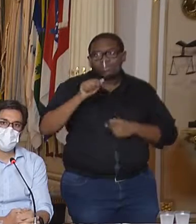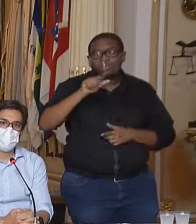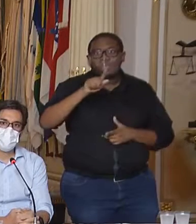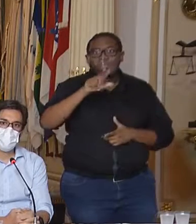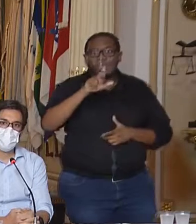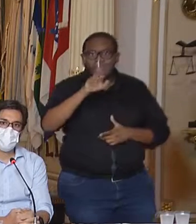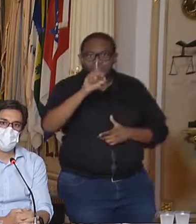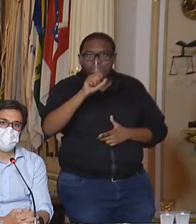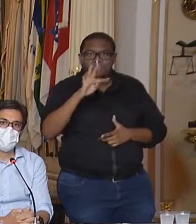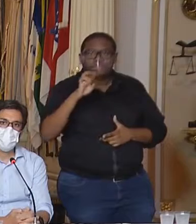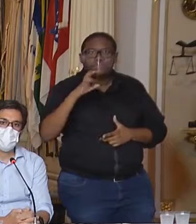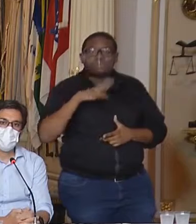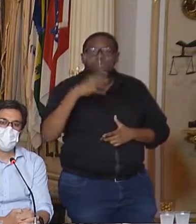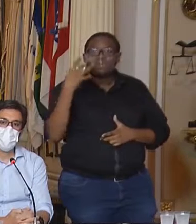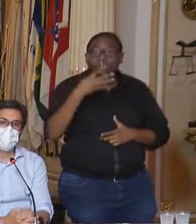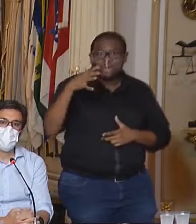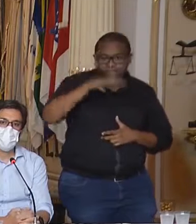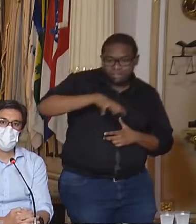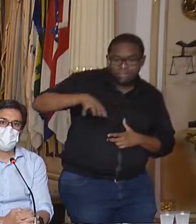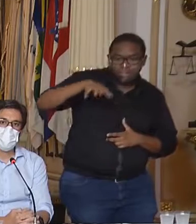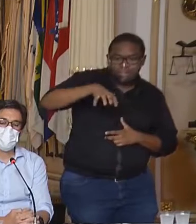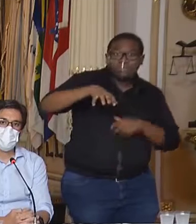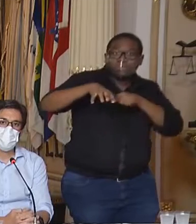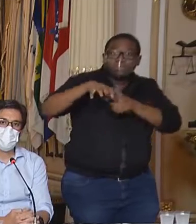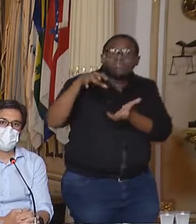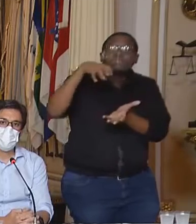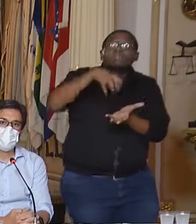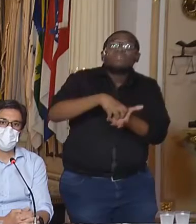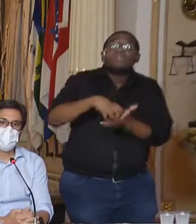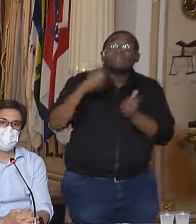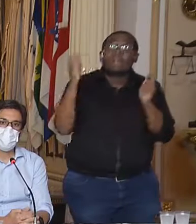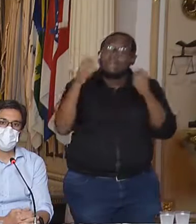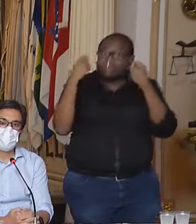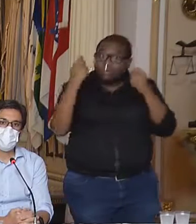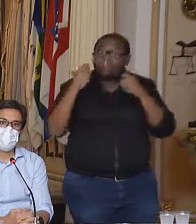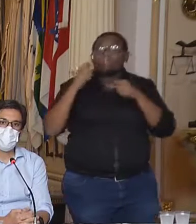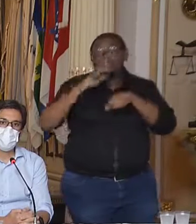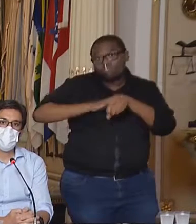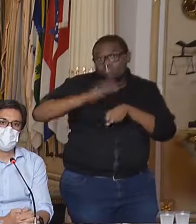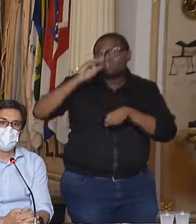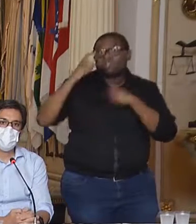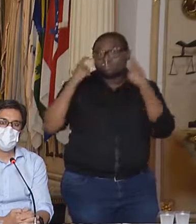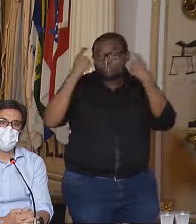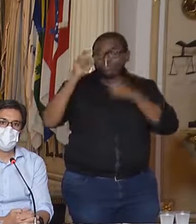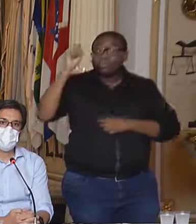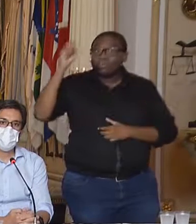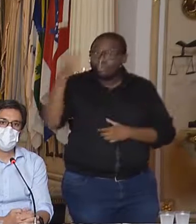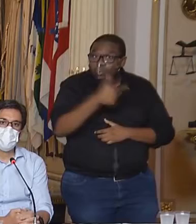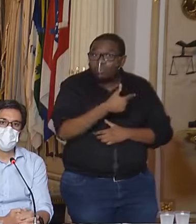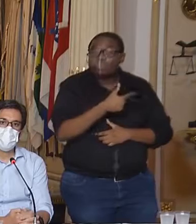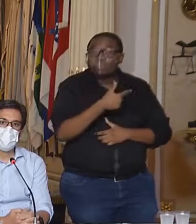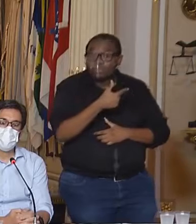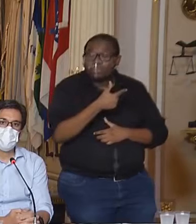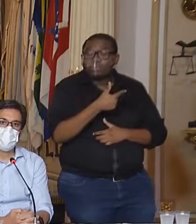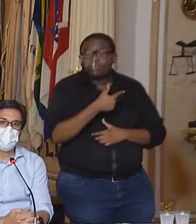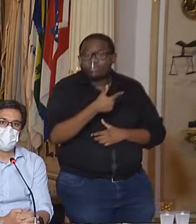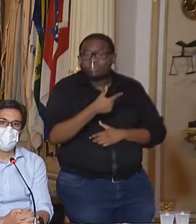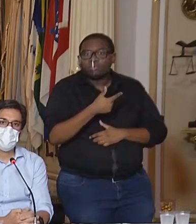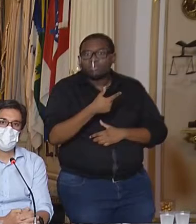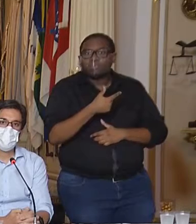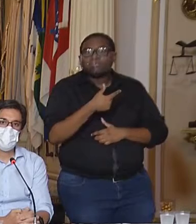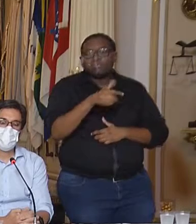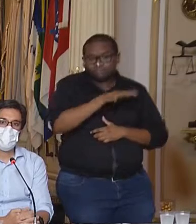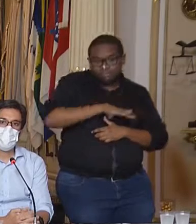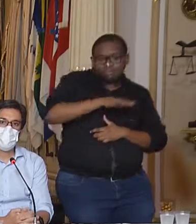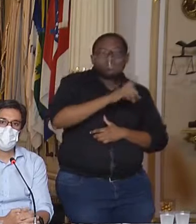região, a quarta região, cuja sede é Caruaru, ela até preocupa mais do que a região de